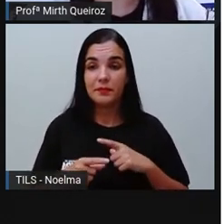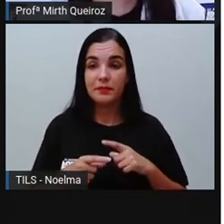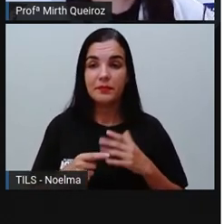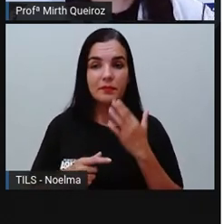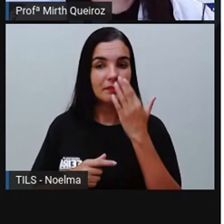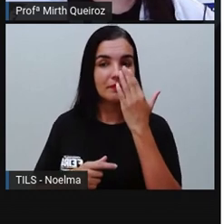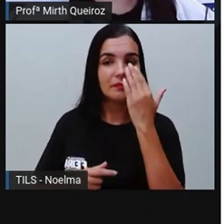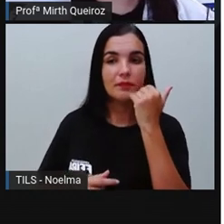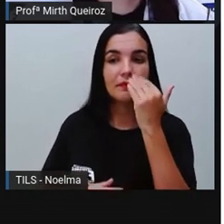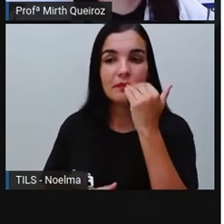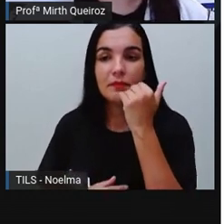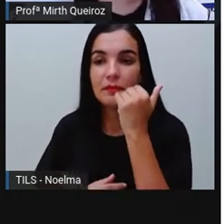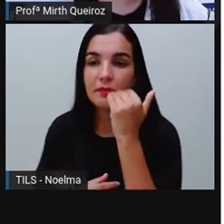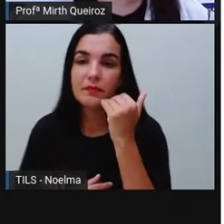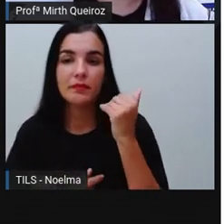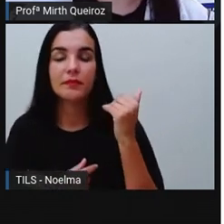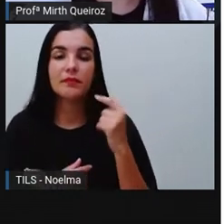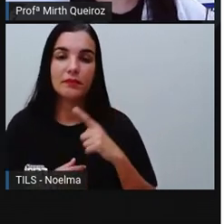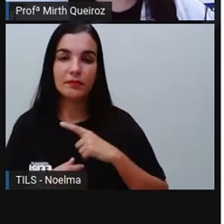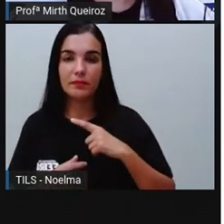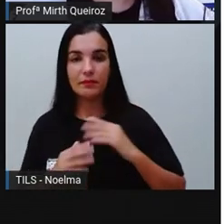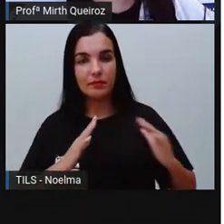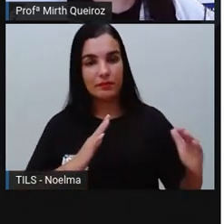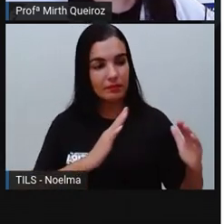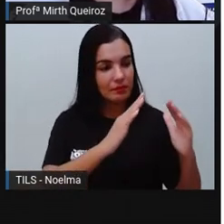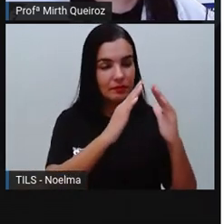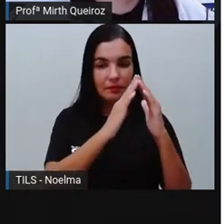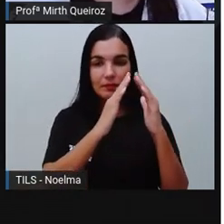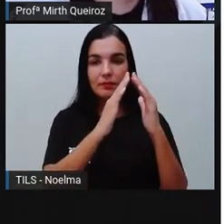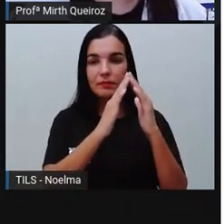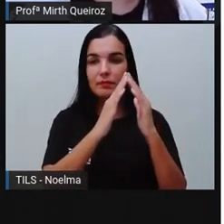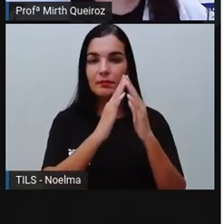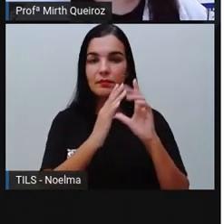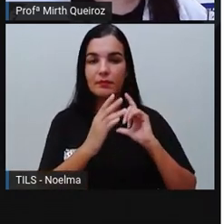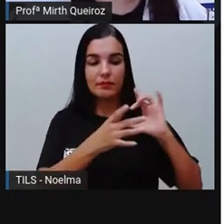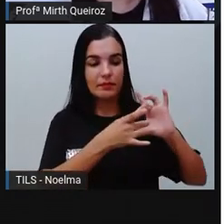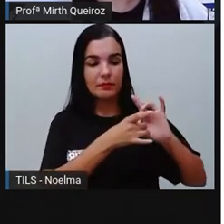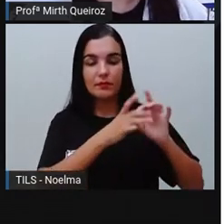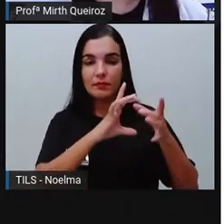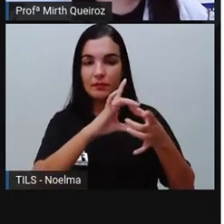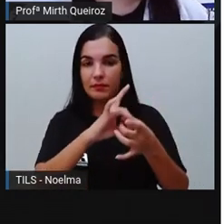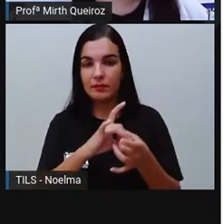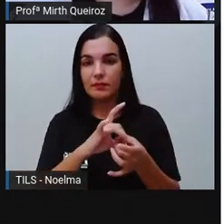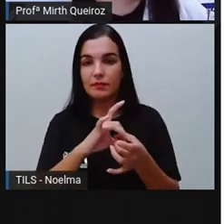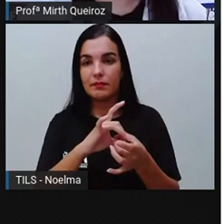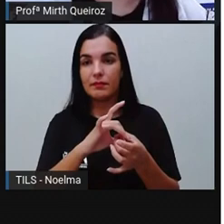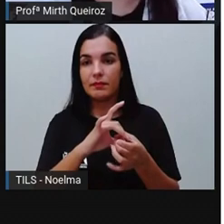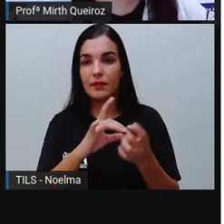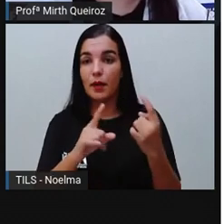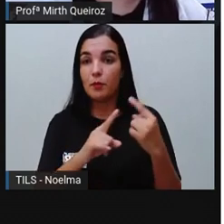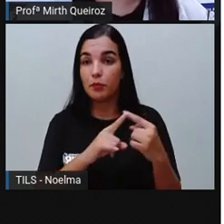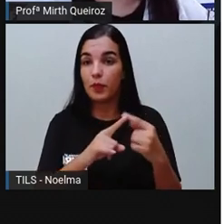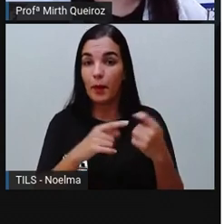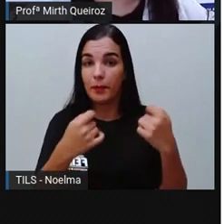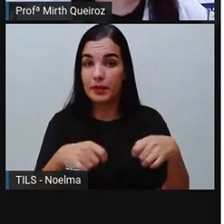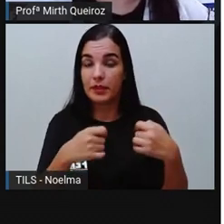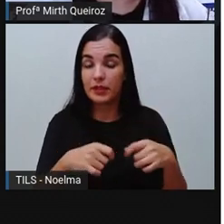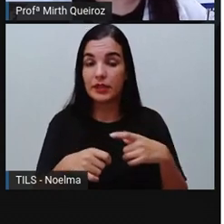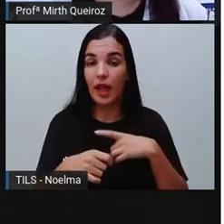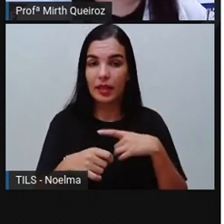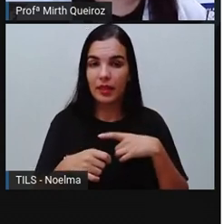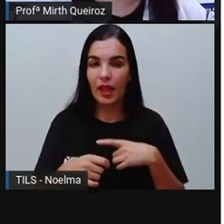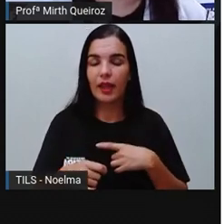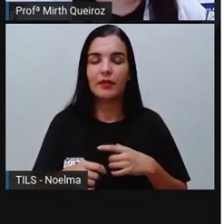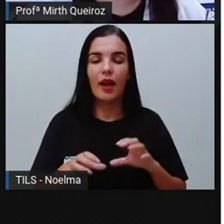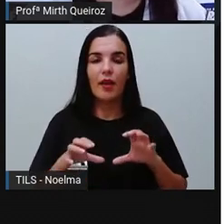alimento, a gente vai obter um abrigo. Essa relação também ocorre para que haja a reprodução, né? A